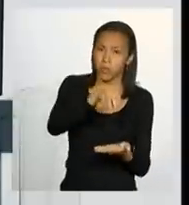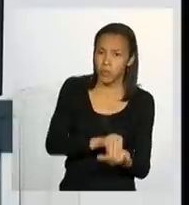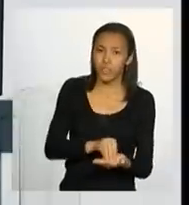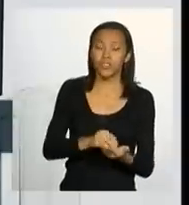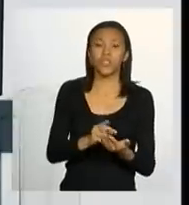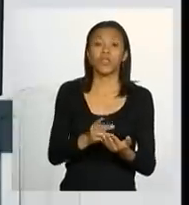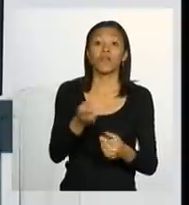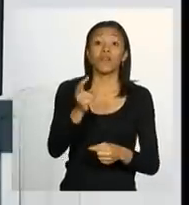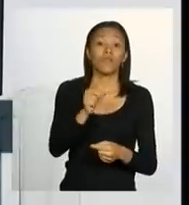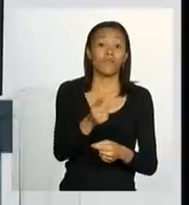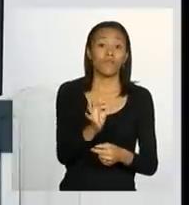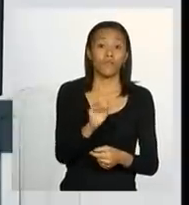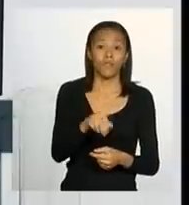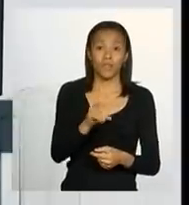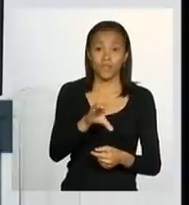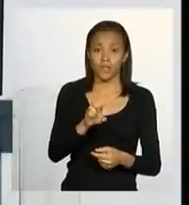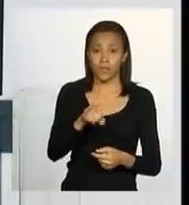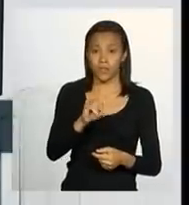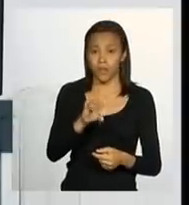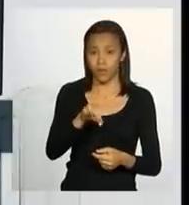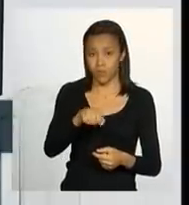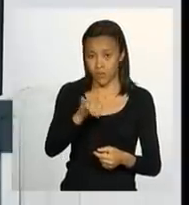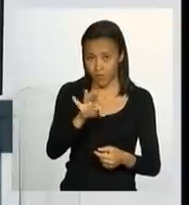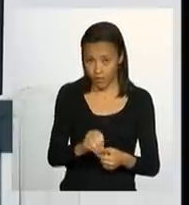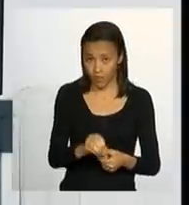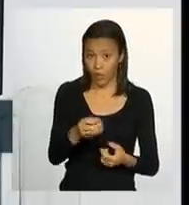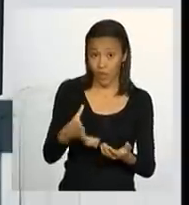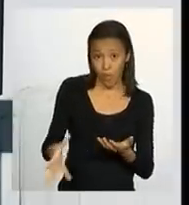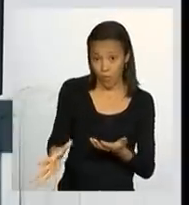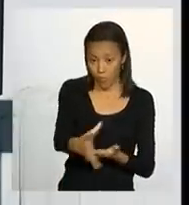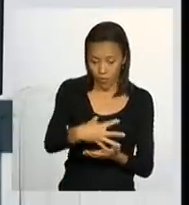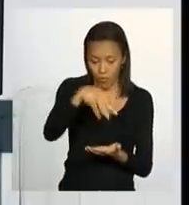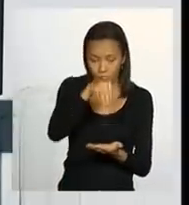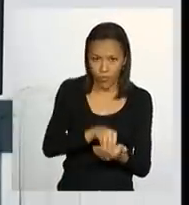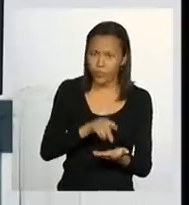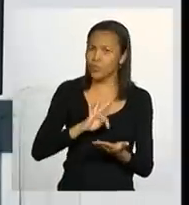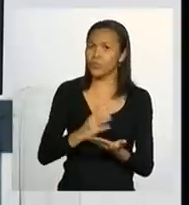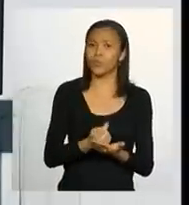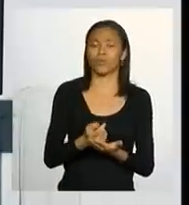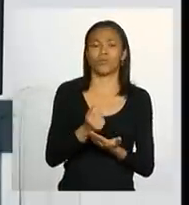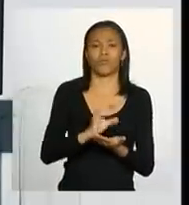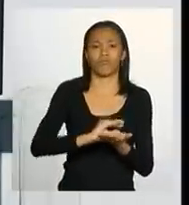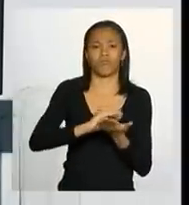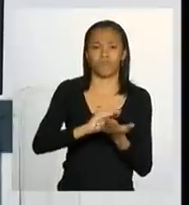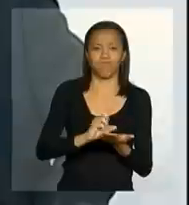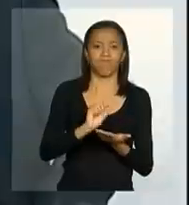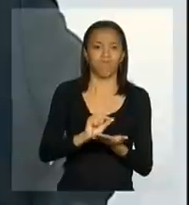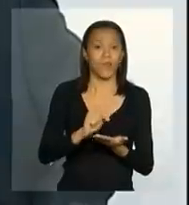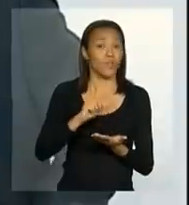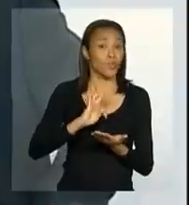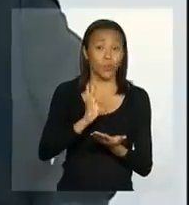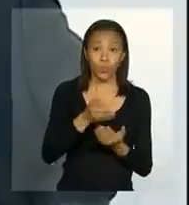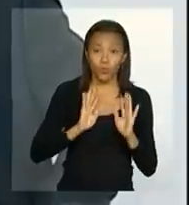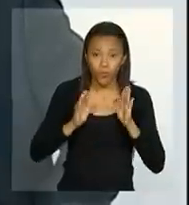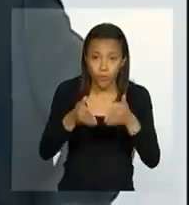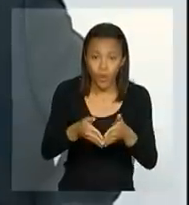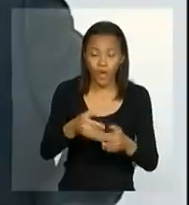financiamentos, mas aqui está o conjunto de toda a dotação voltada para obras